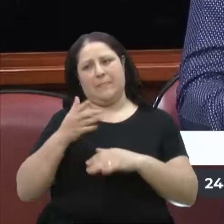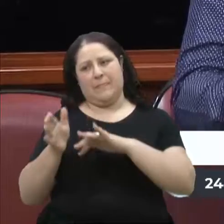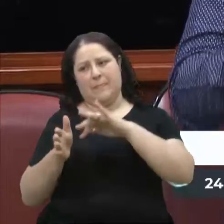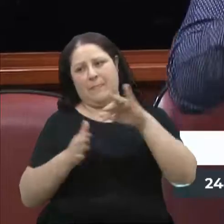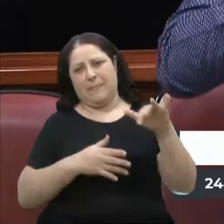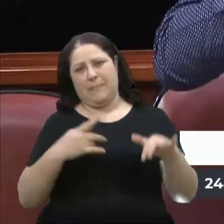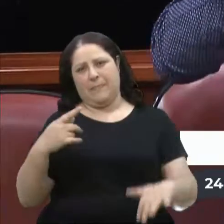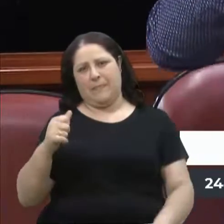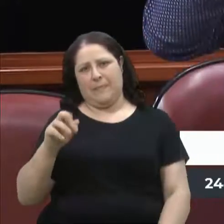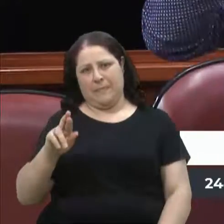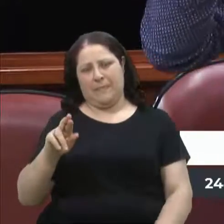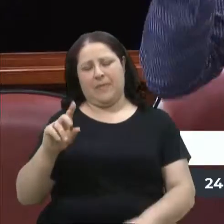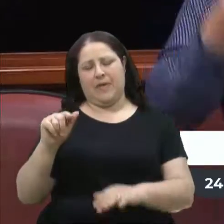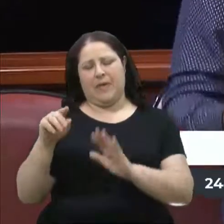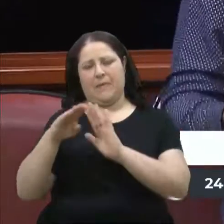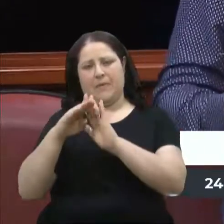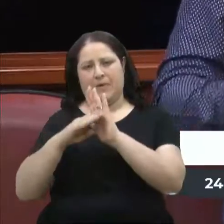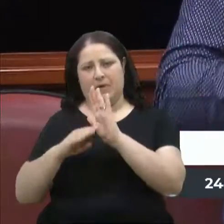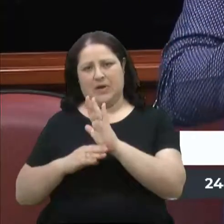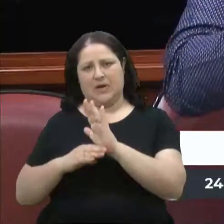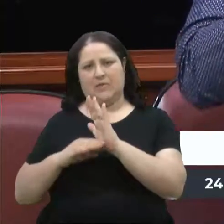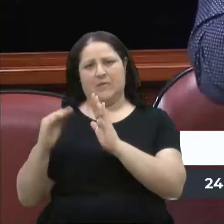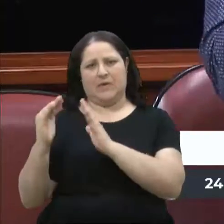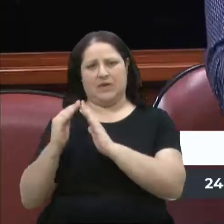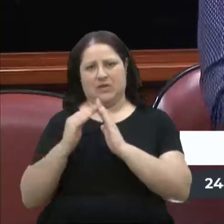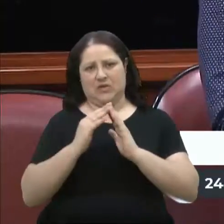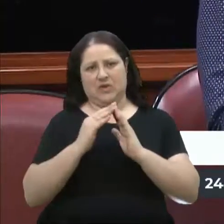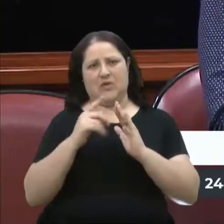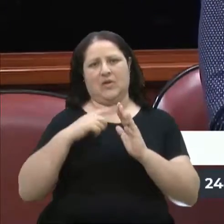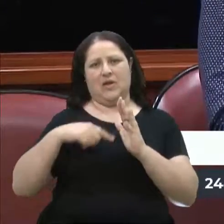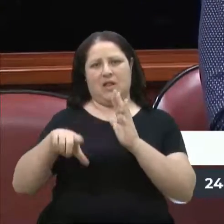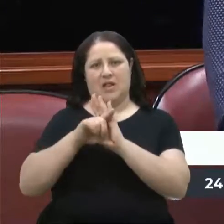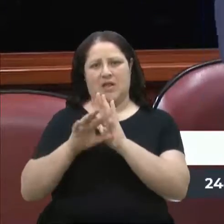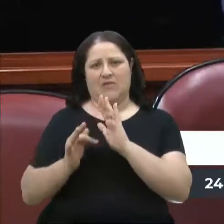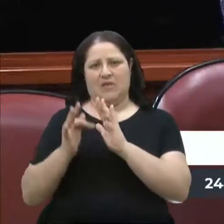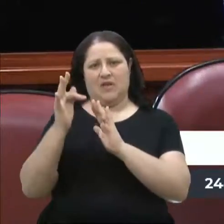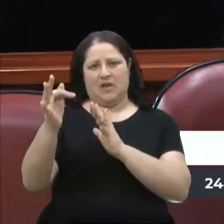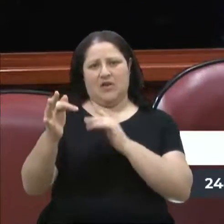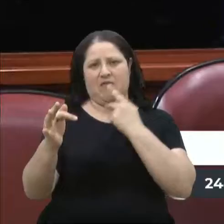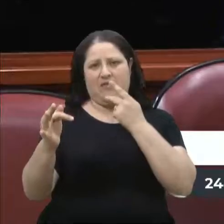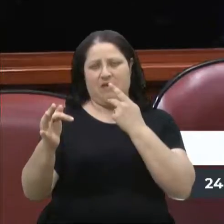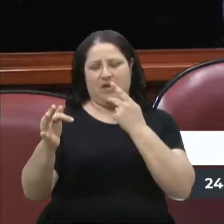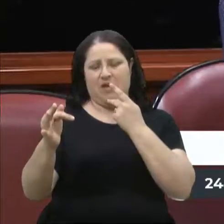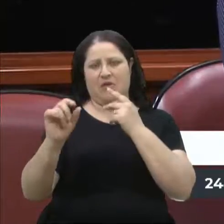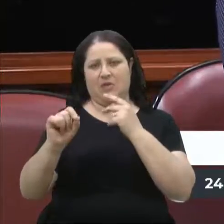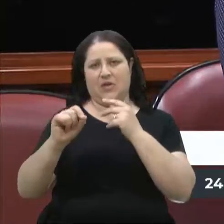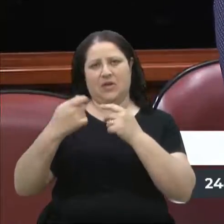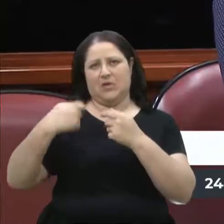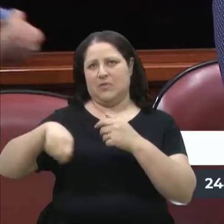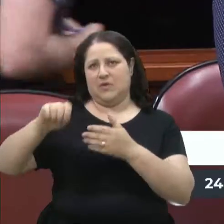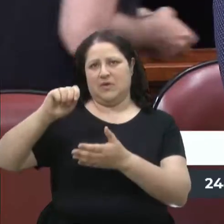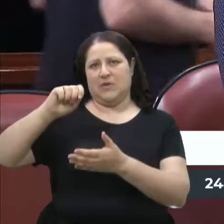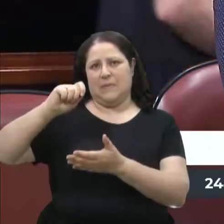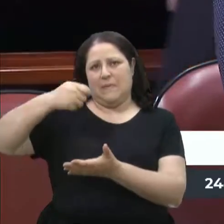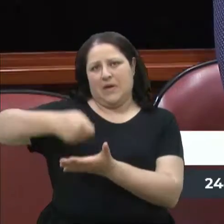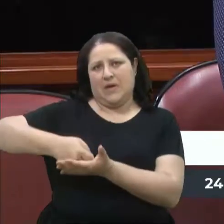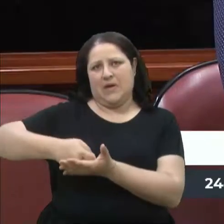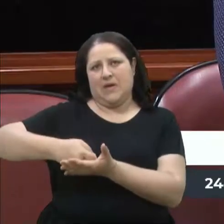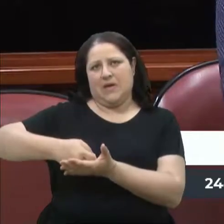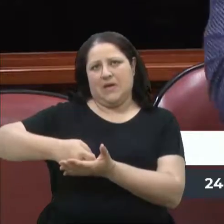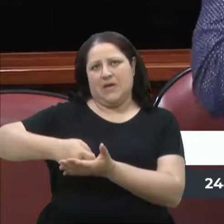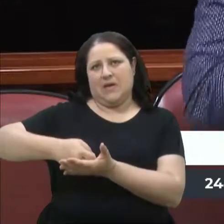fundo social, ele tem uma legislação federal, que estabelece essa isenção para os municípios que não têm código tributário.